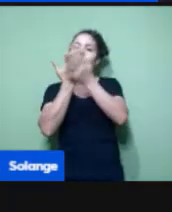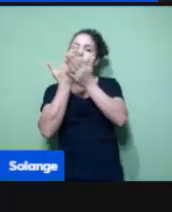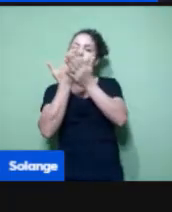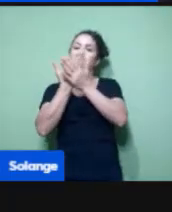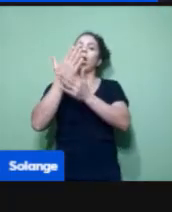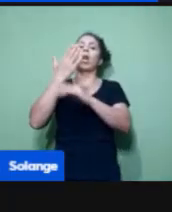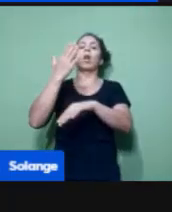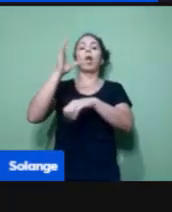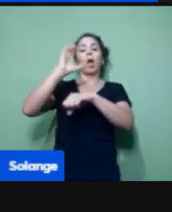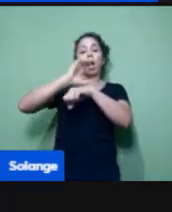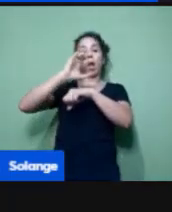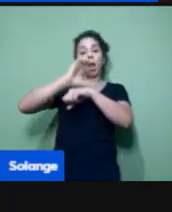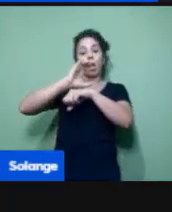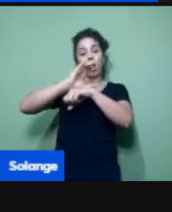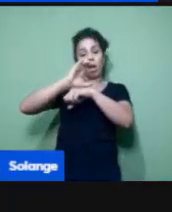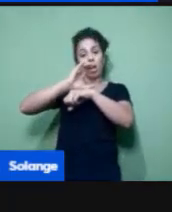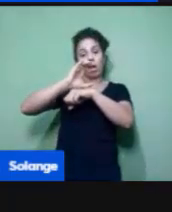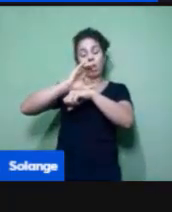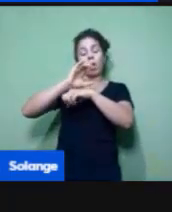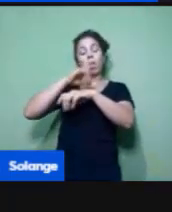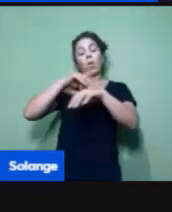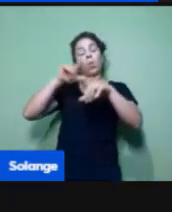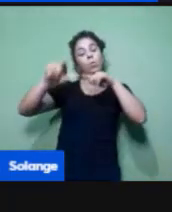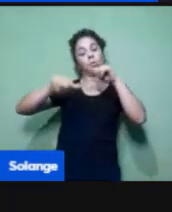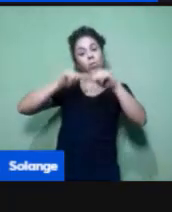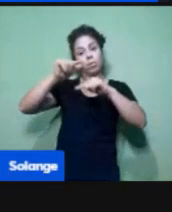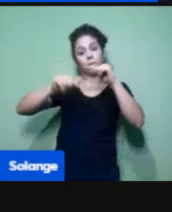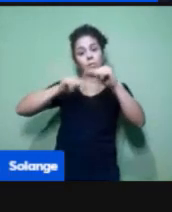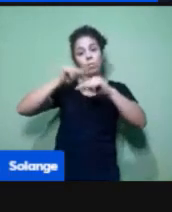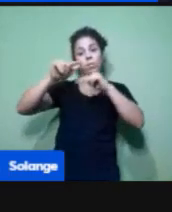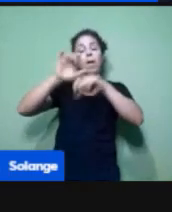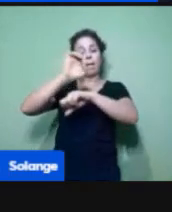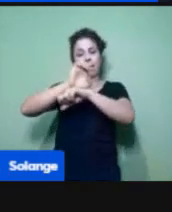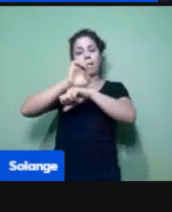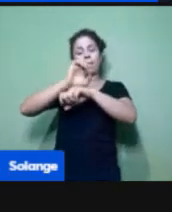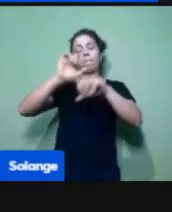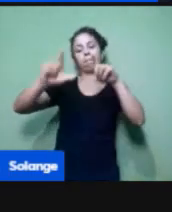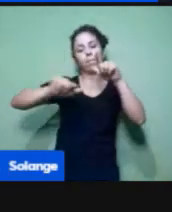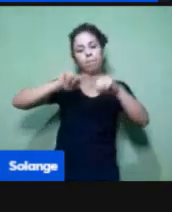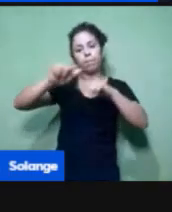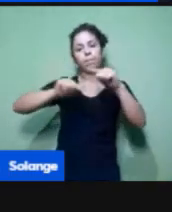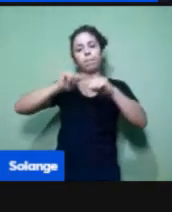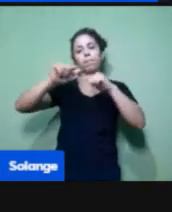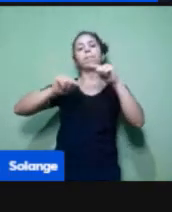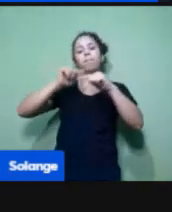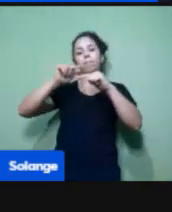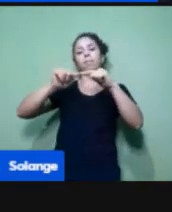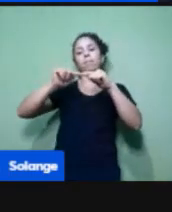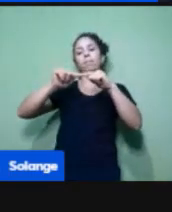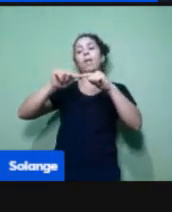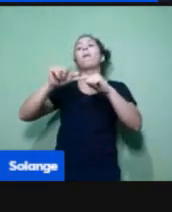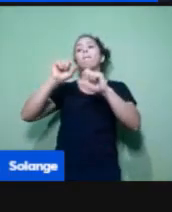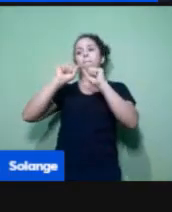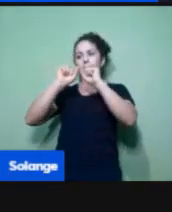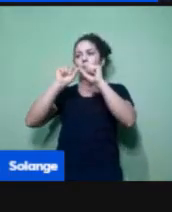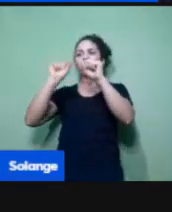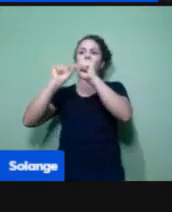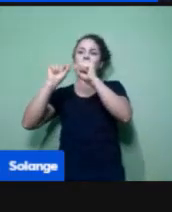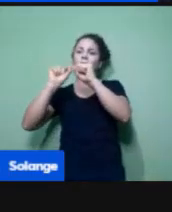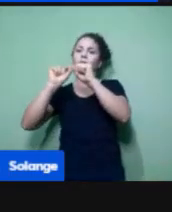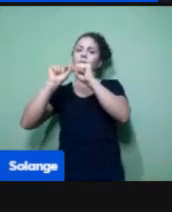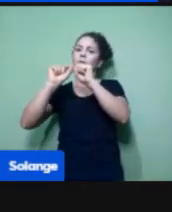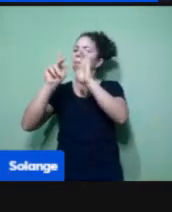A gente está falando que ela tem autonomia, mas tem que seguir os protocolos de biossegurança. Outra coisa